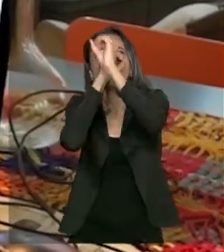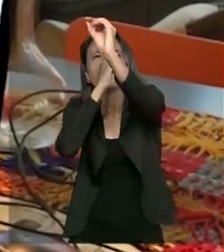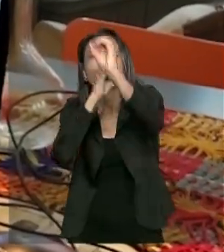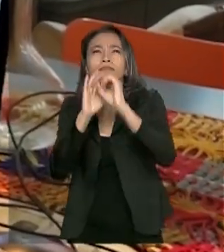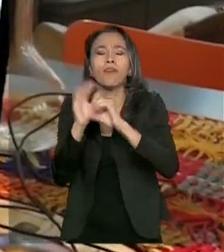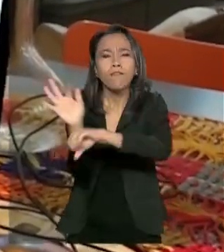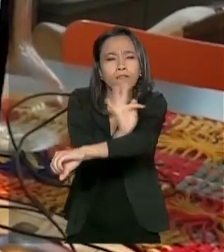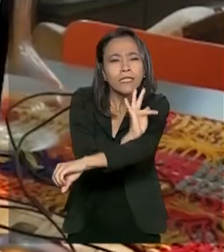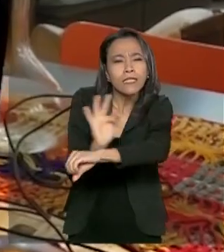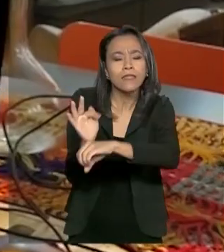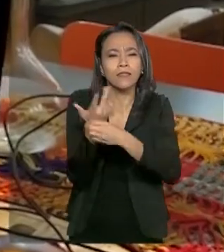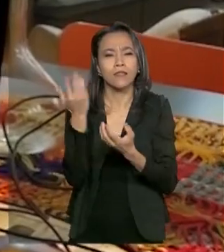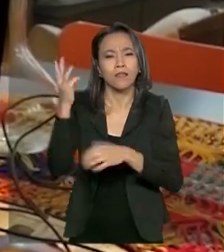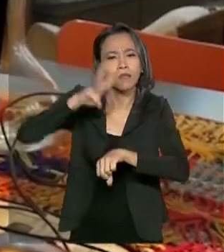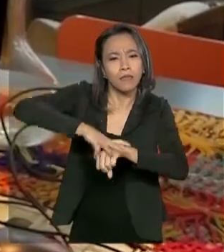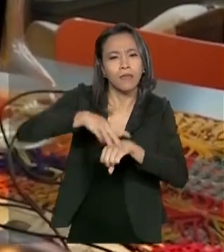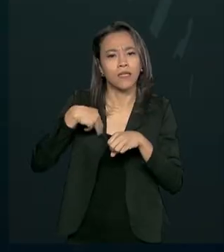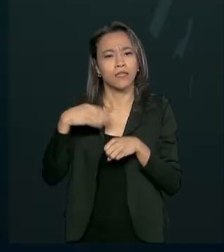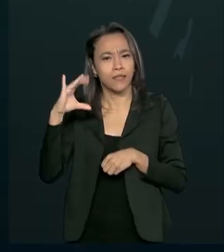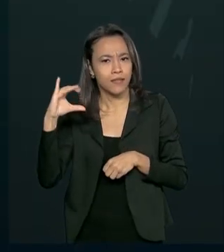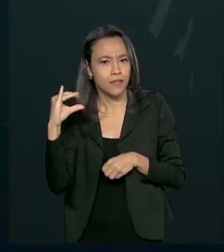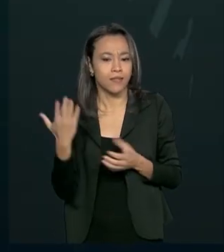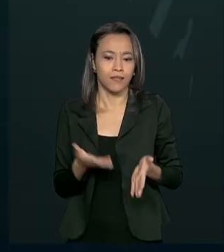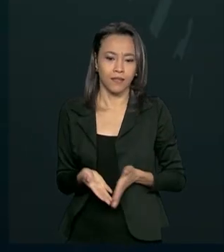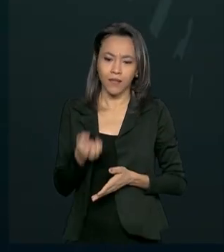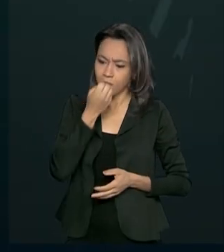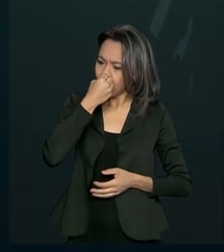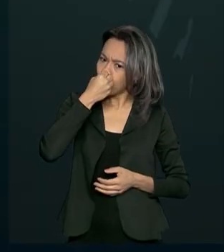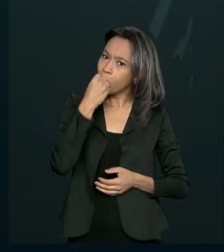física, matemática, ciências. Muito bom para crianças pequenas.